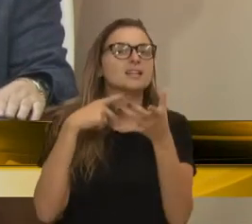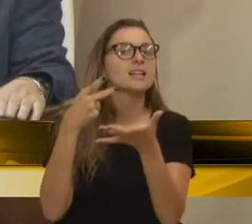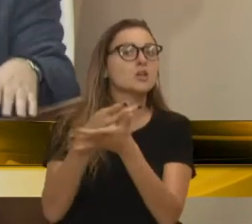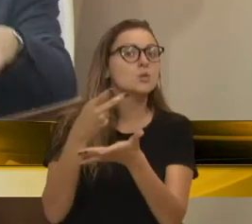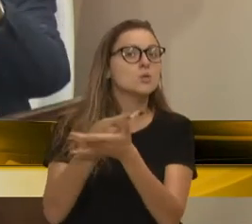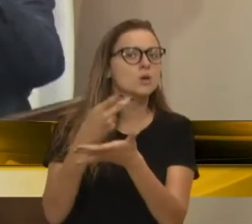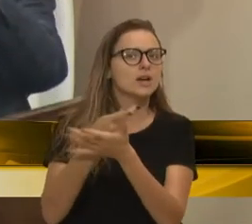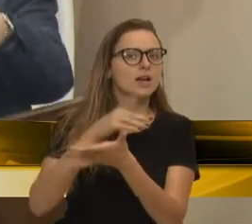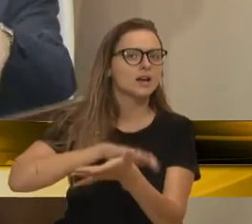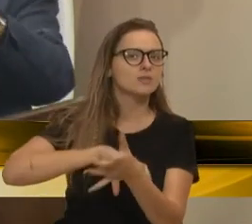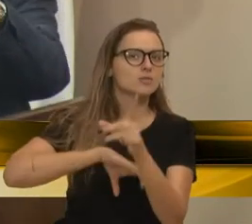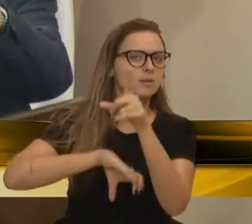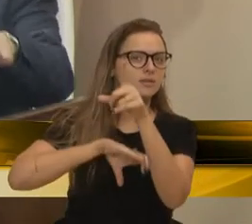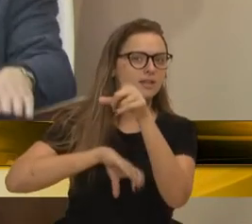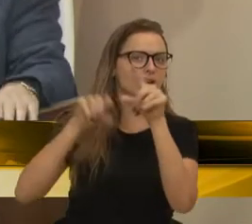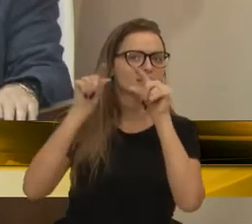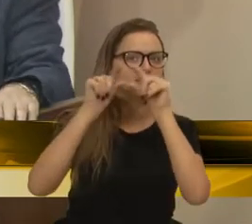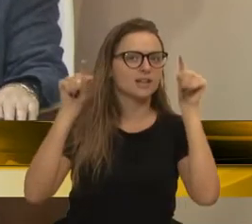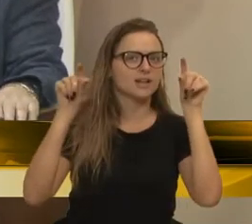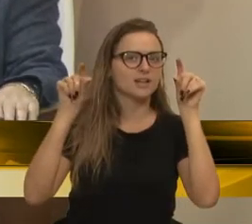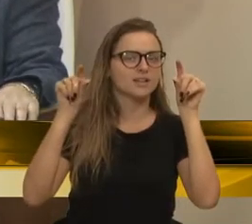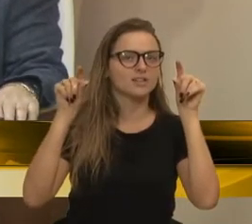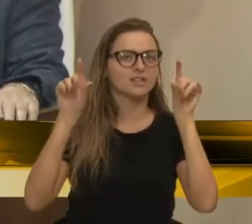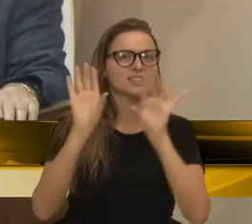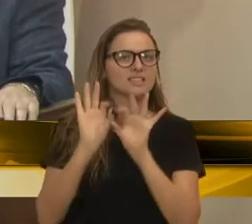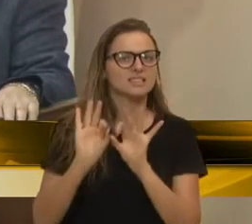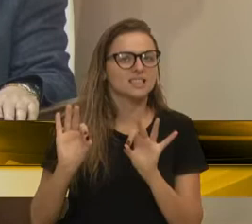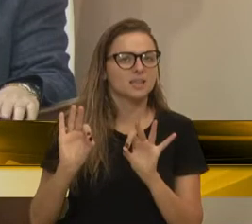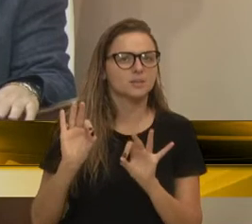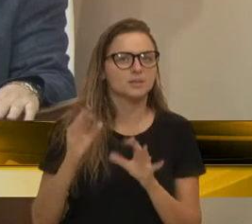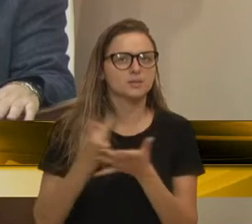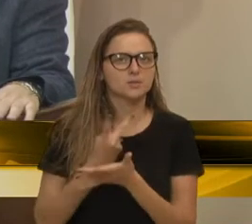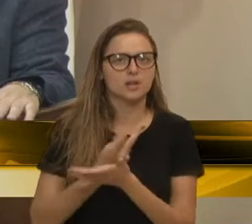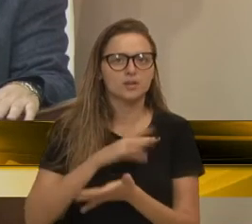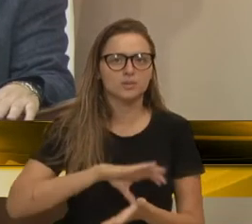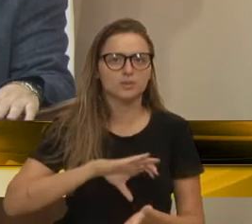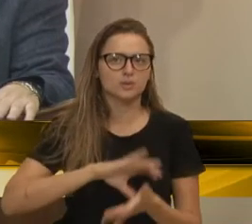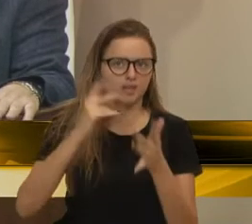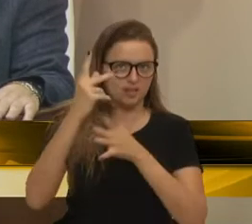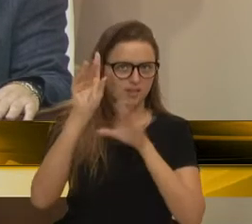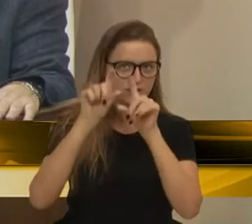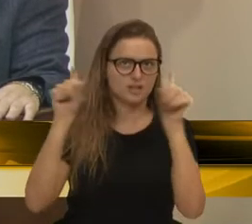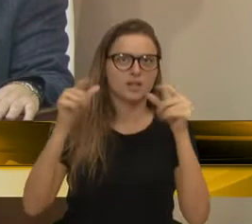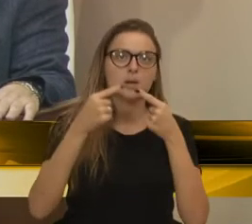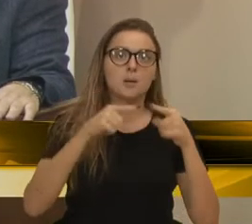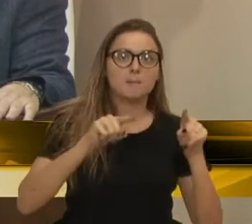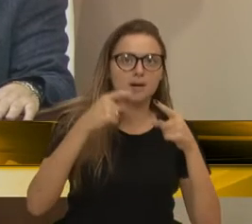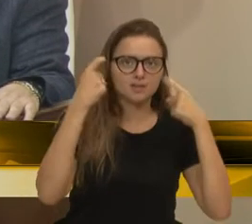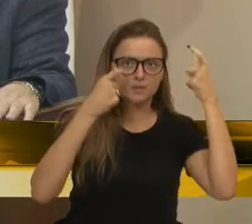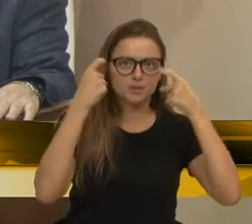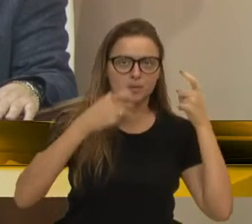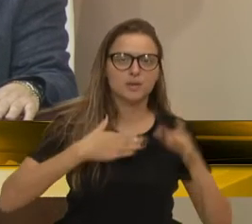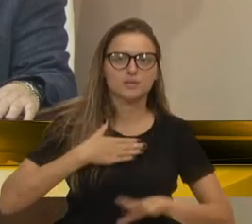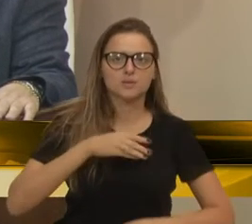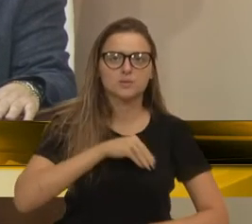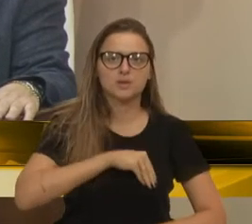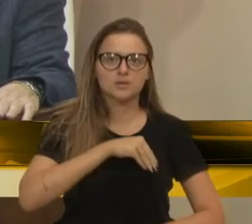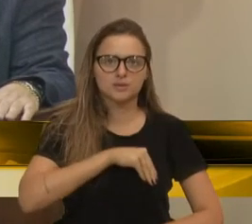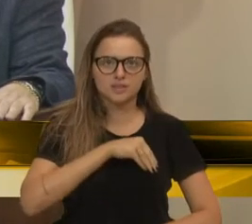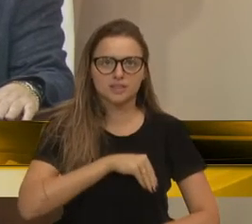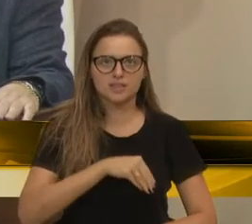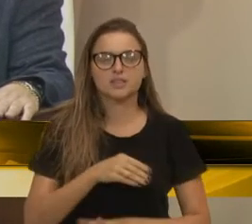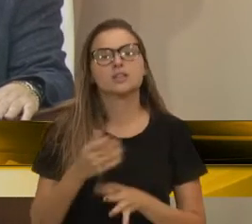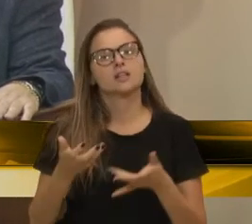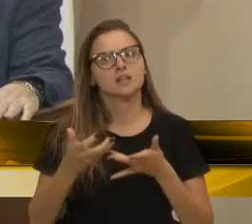português ali, um errinho de português simples, mas estão muito preocupados com o meu salário. Quero dizer, quero dizer